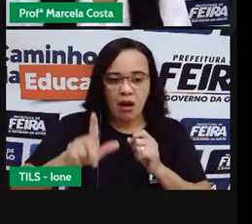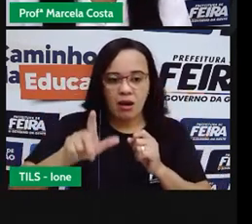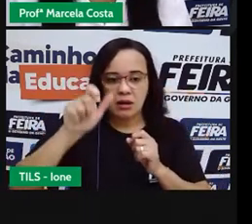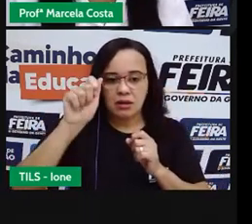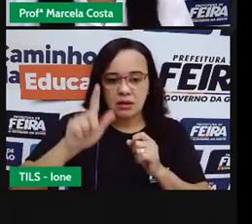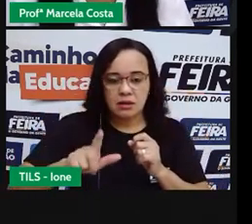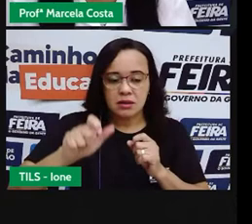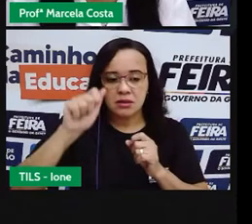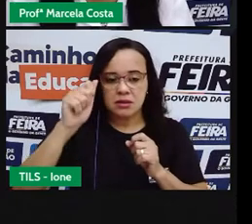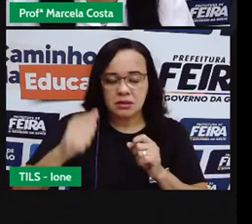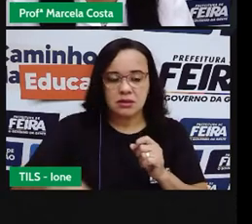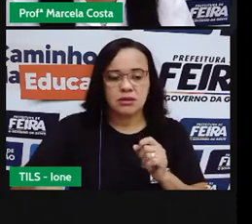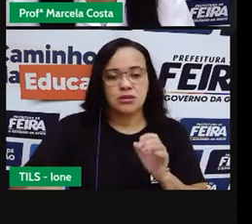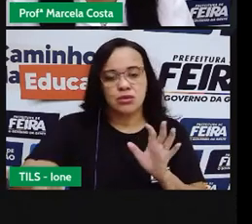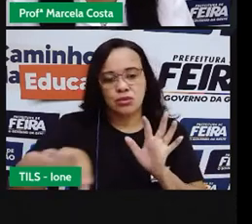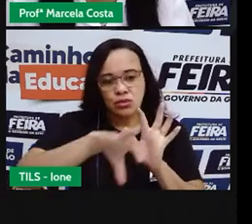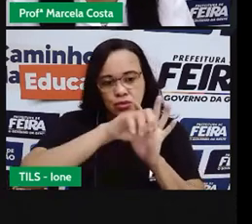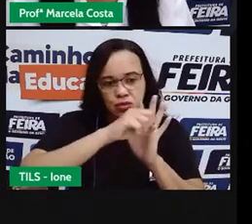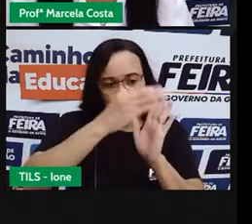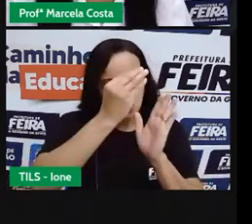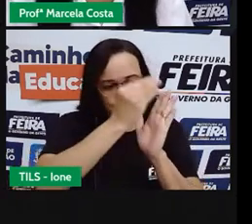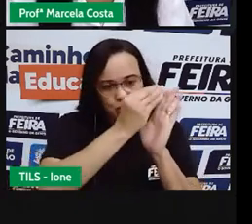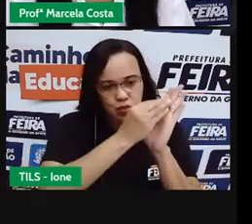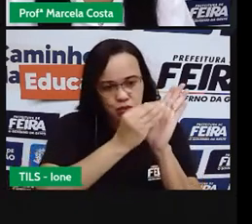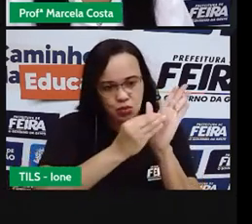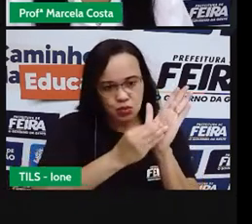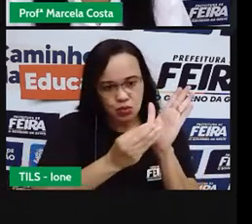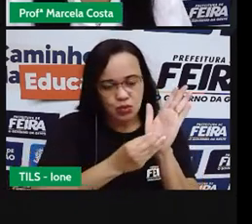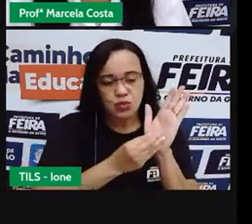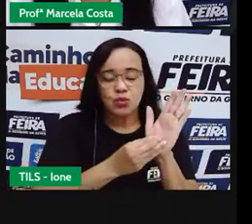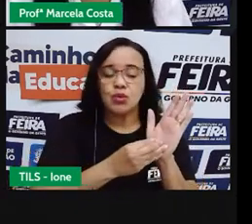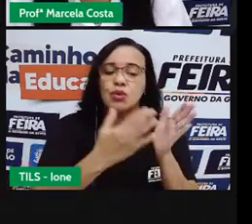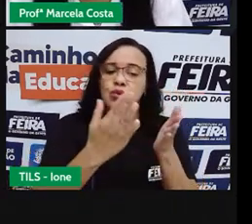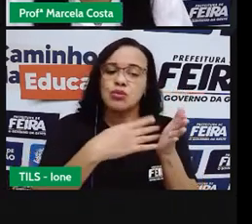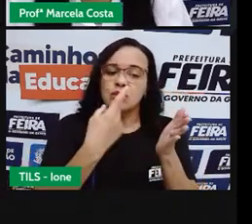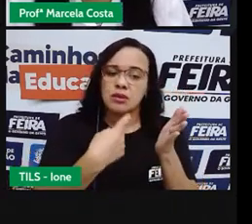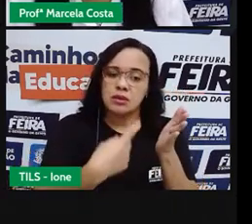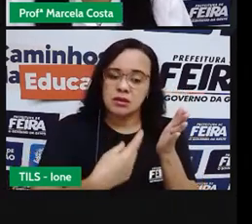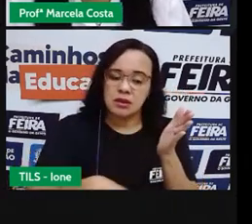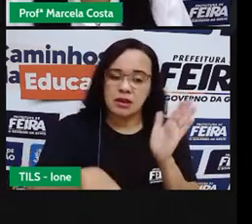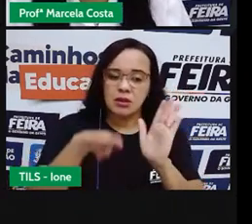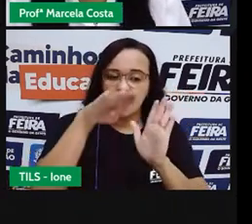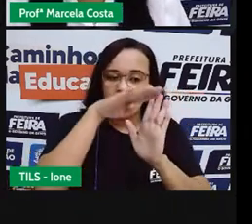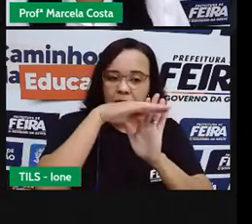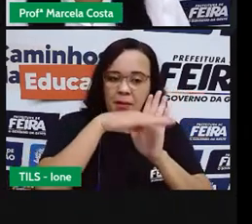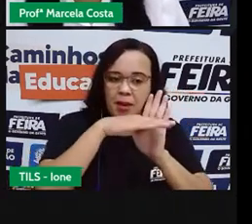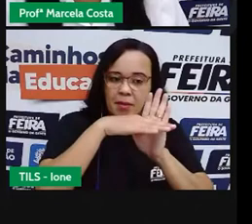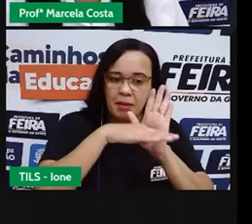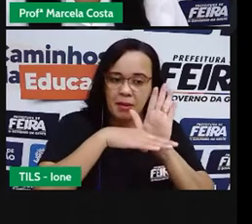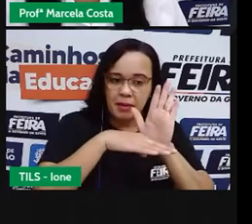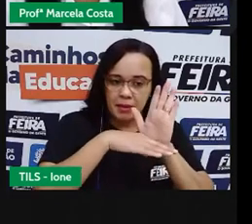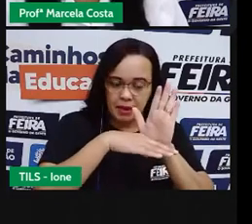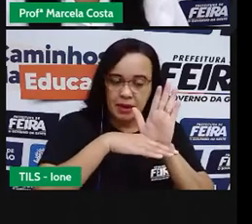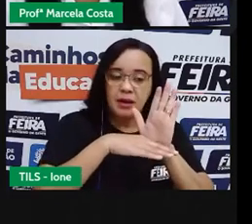escreva aí No seu caderno Essas características Uma embaixo Da outra Uma lista